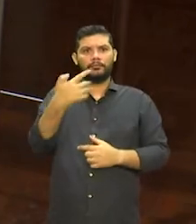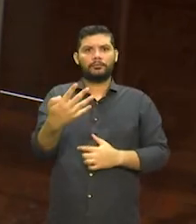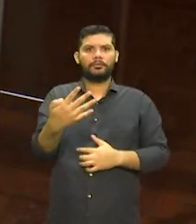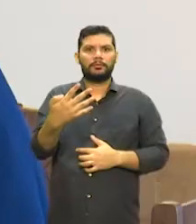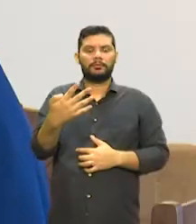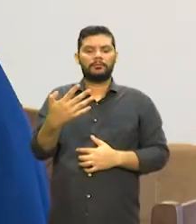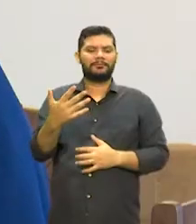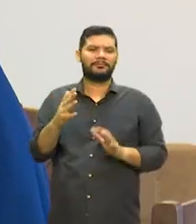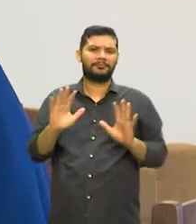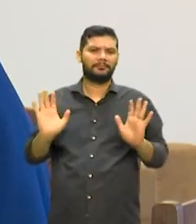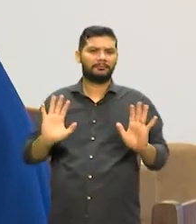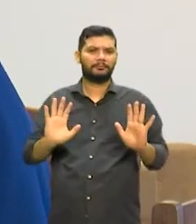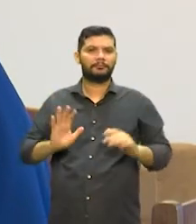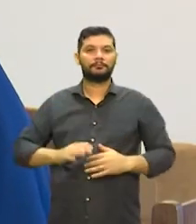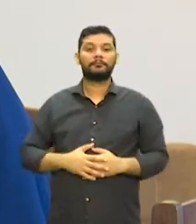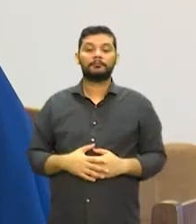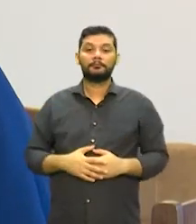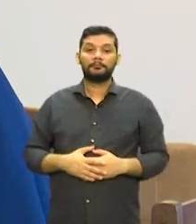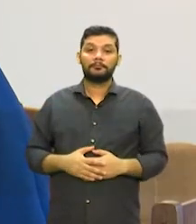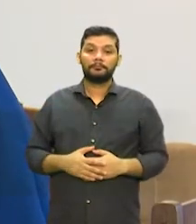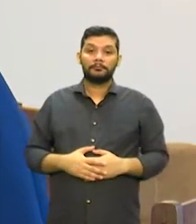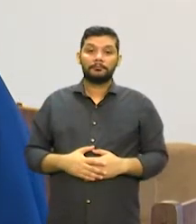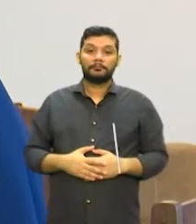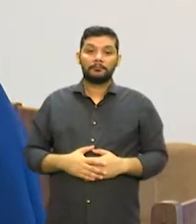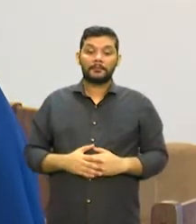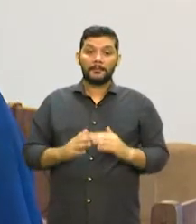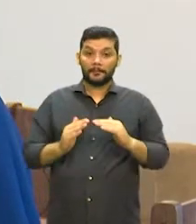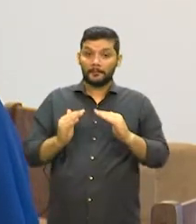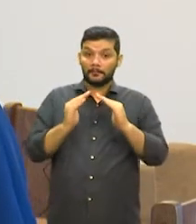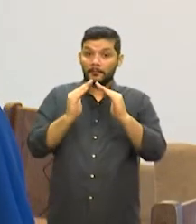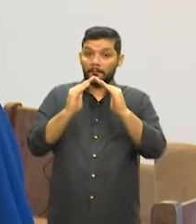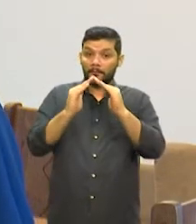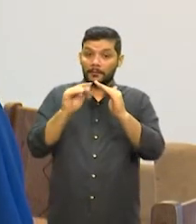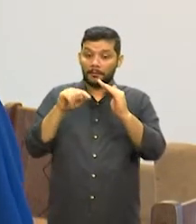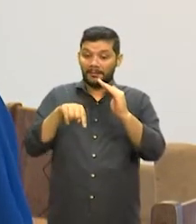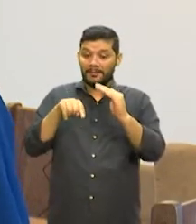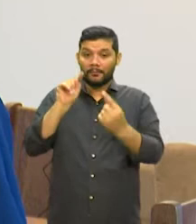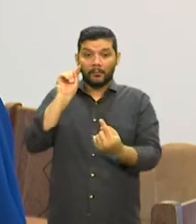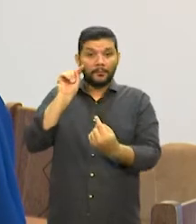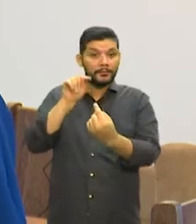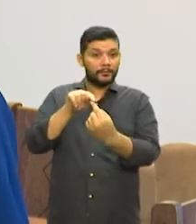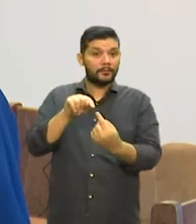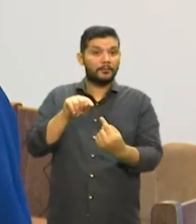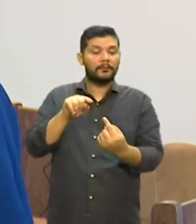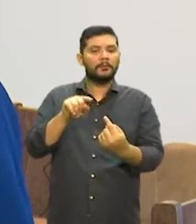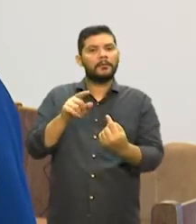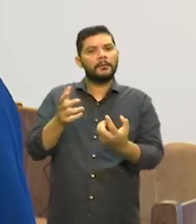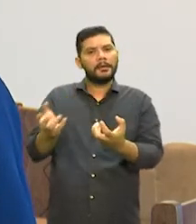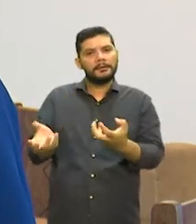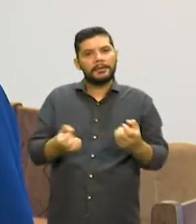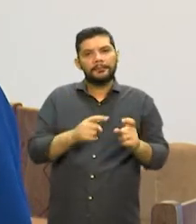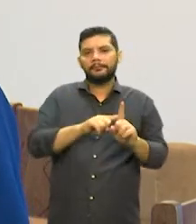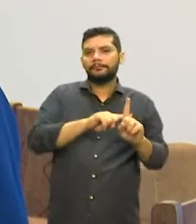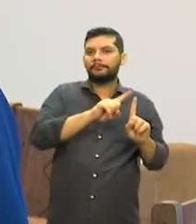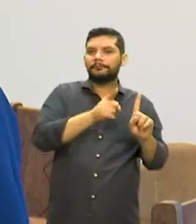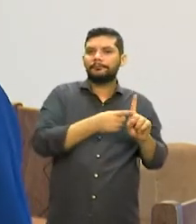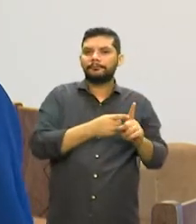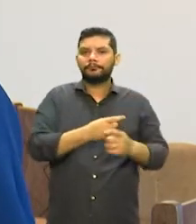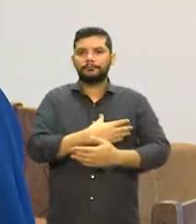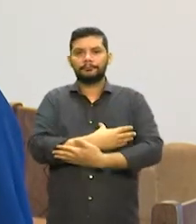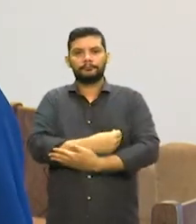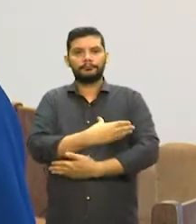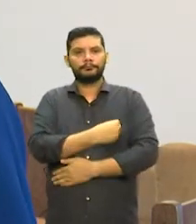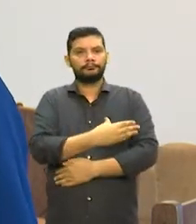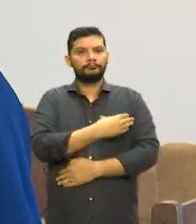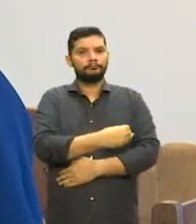hospitalar. É uma casa que tem por objetivo acolher tanto gestantes quanto puérperas, que são as mulheres que